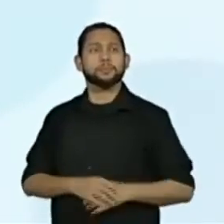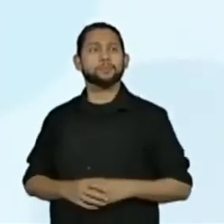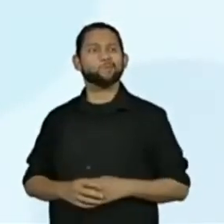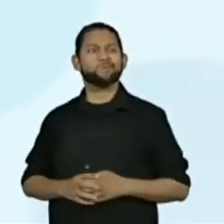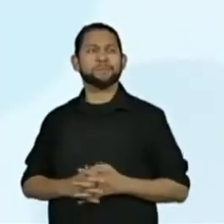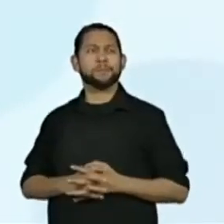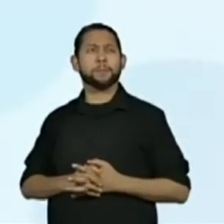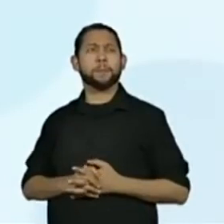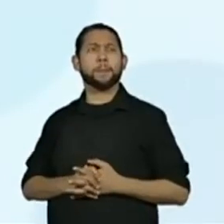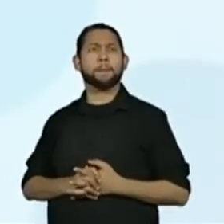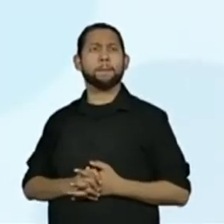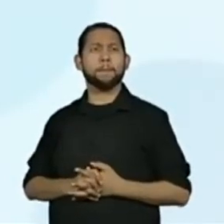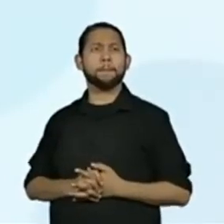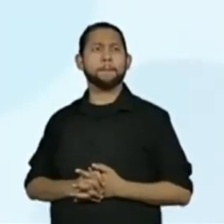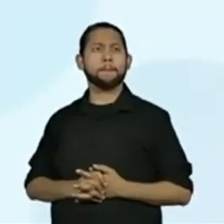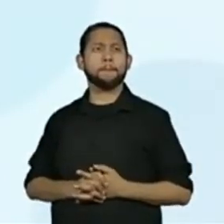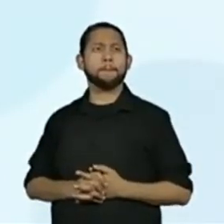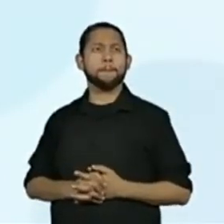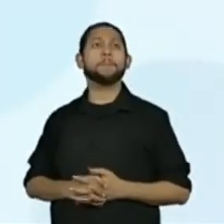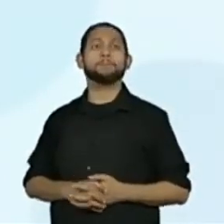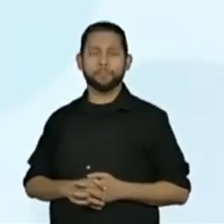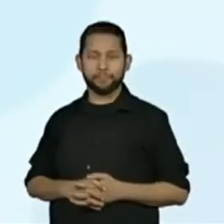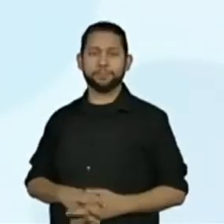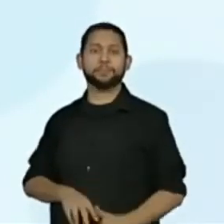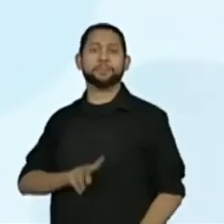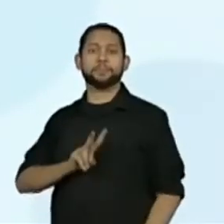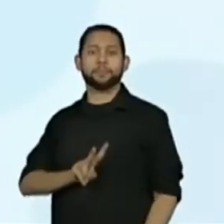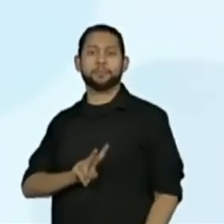Então, vamos indicar que ele é um verbo.